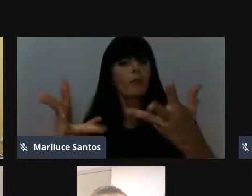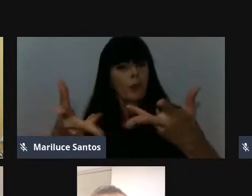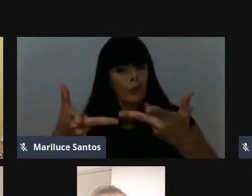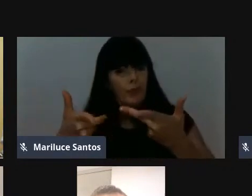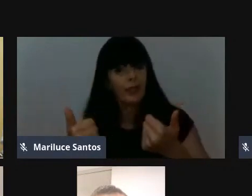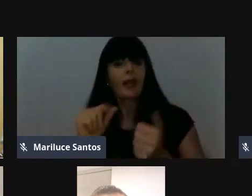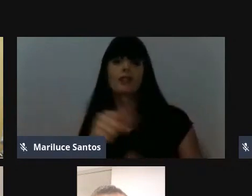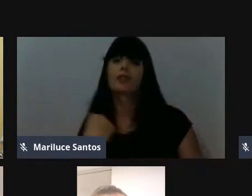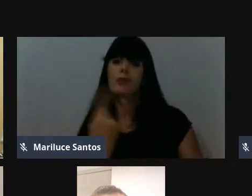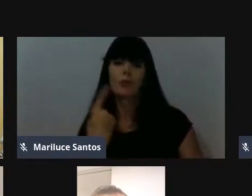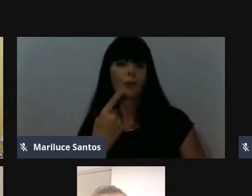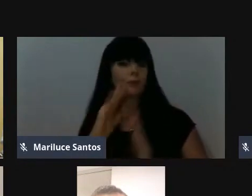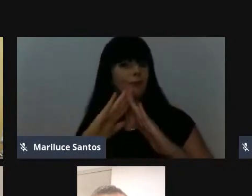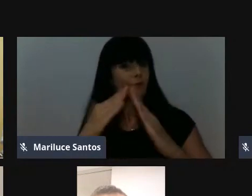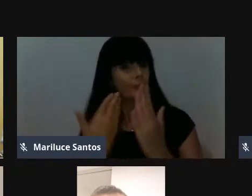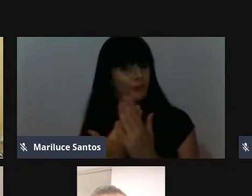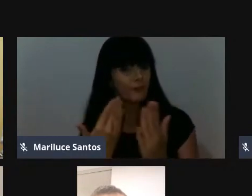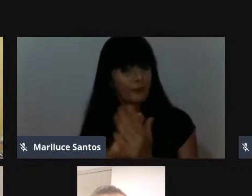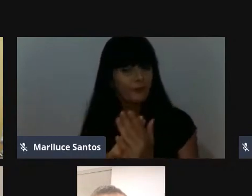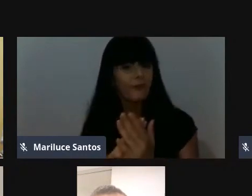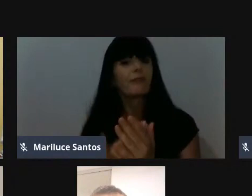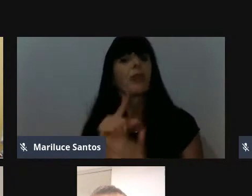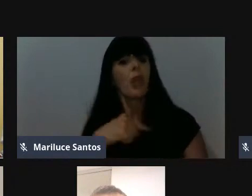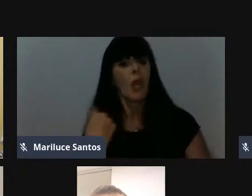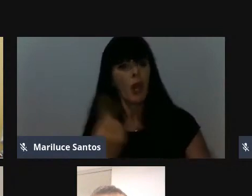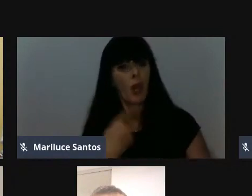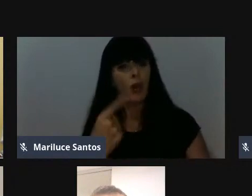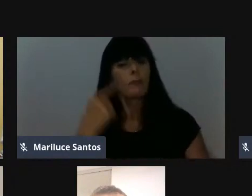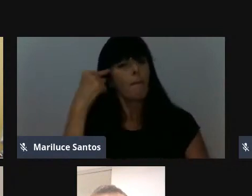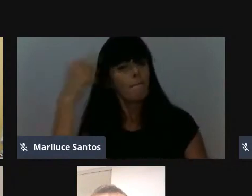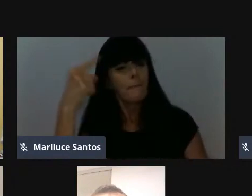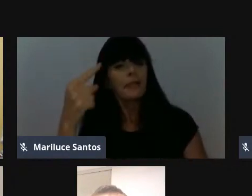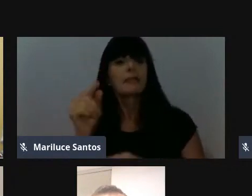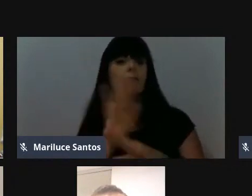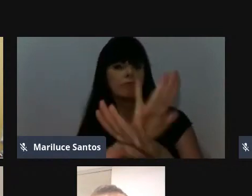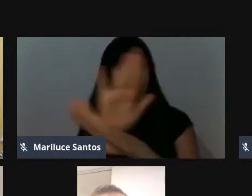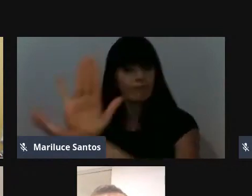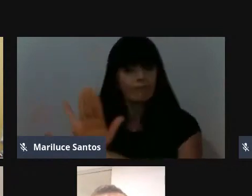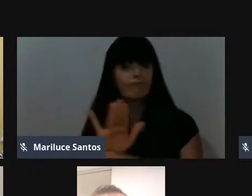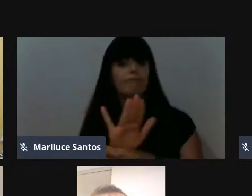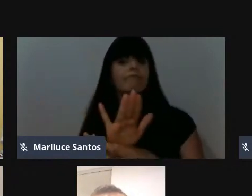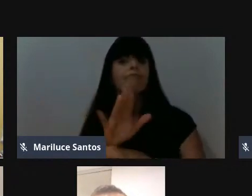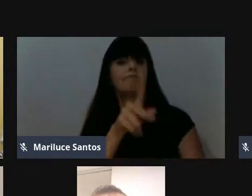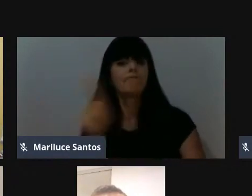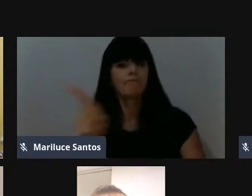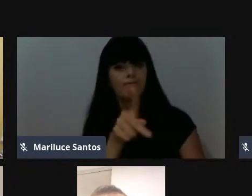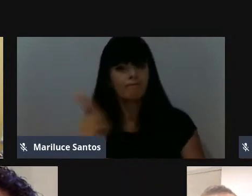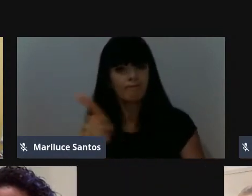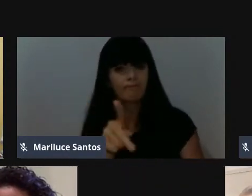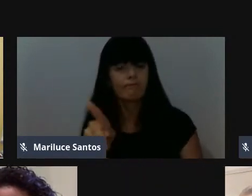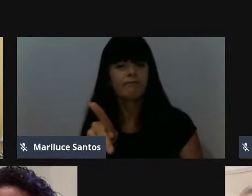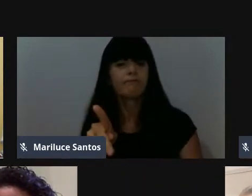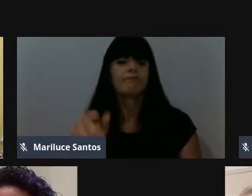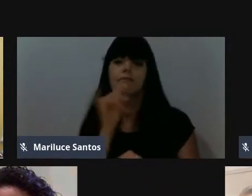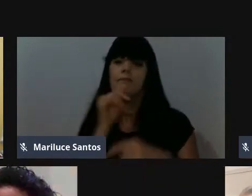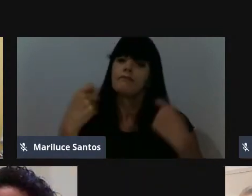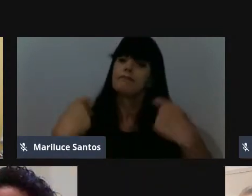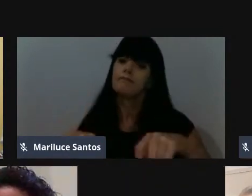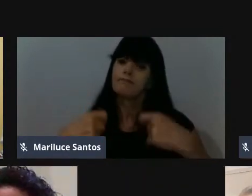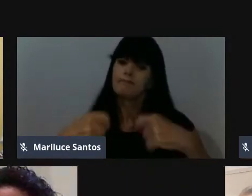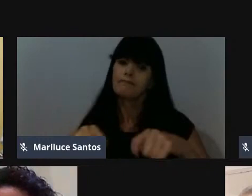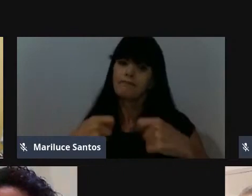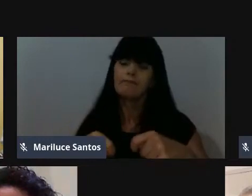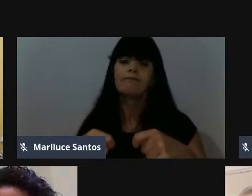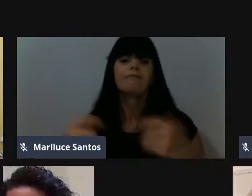nossa escola. Nós esperamos ter contribuído com vocês, professores, em relação às necessidades do